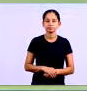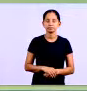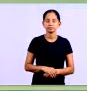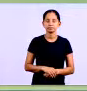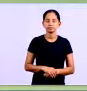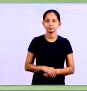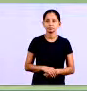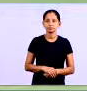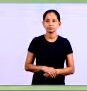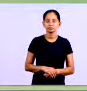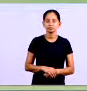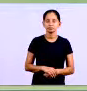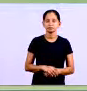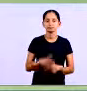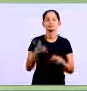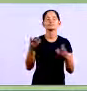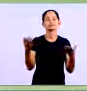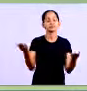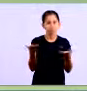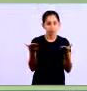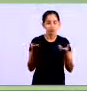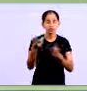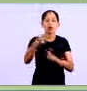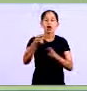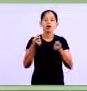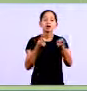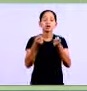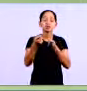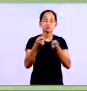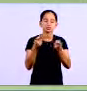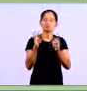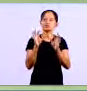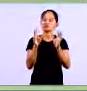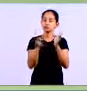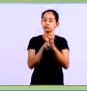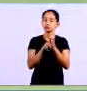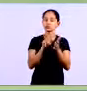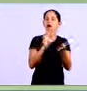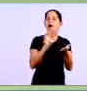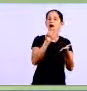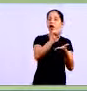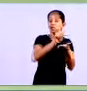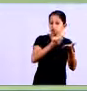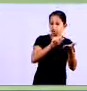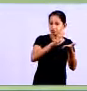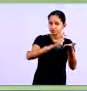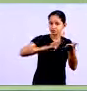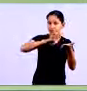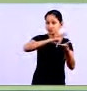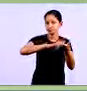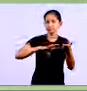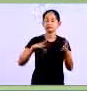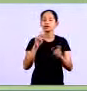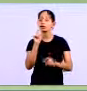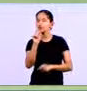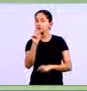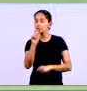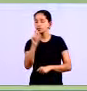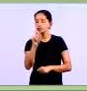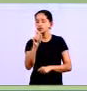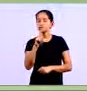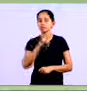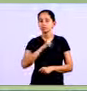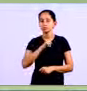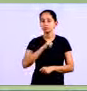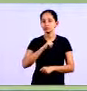outro controle importante é o controle do ativo imobilizado tá a inexistência de controles individualizados do ativo imobilizado que é aquilo que